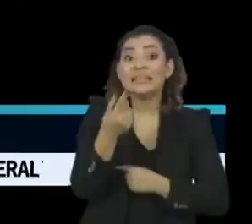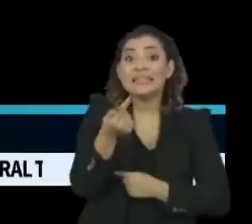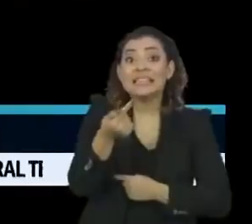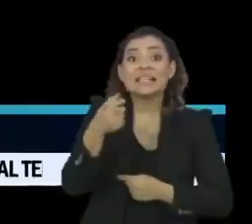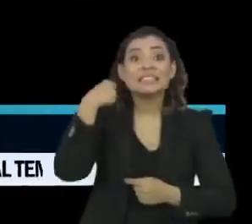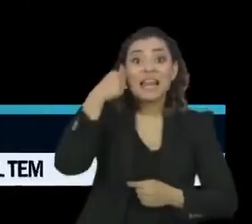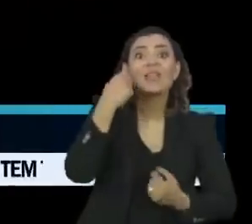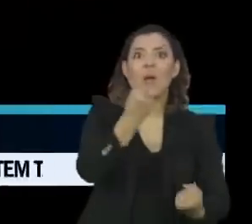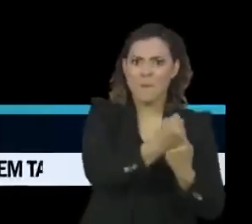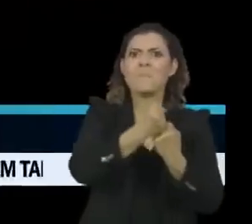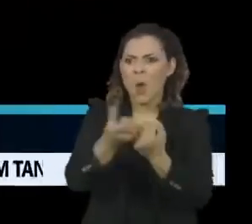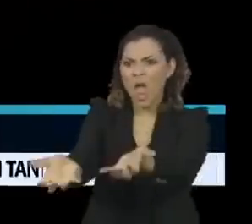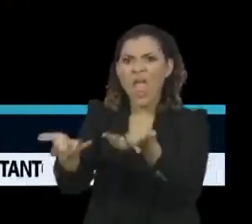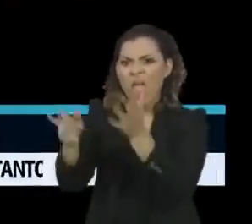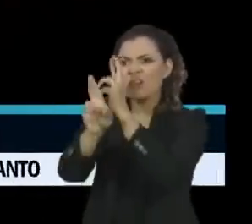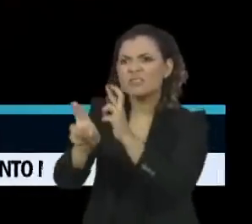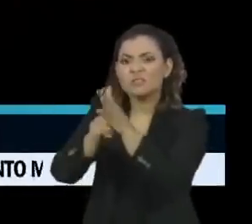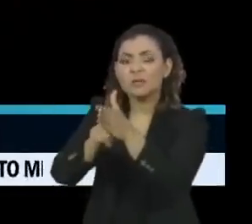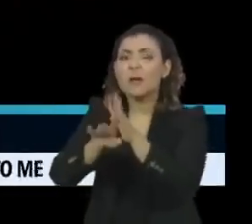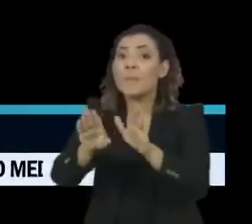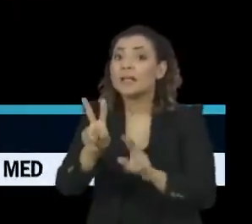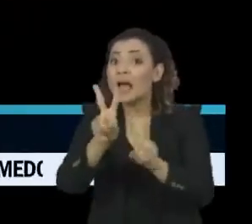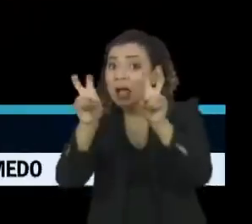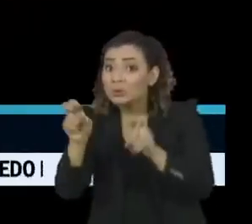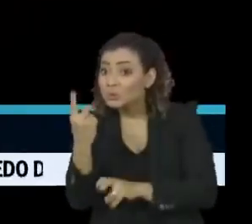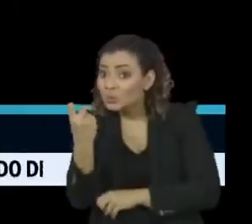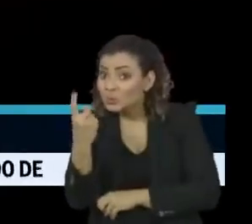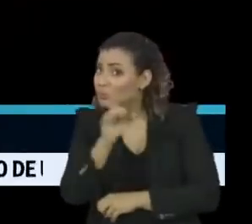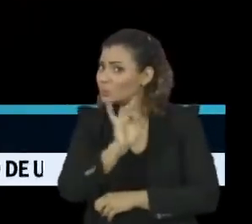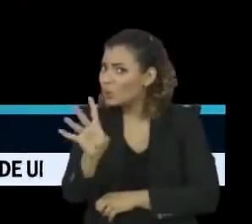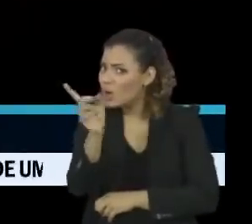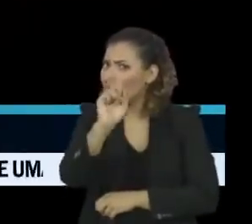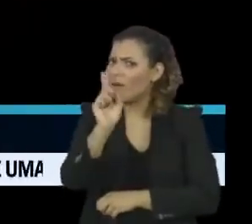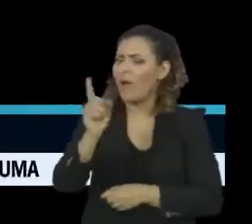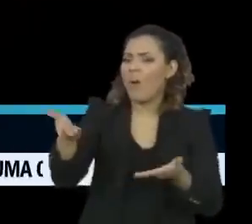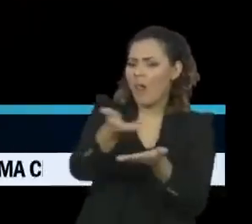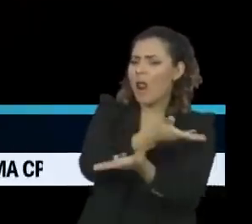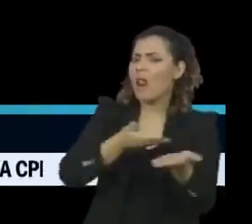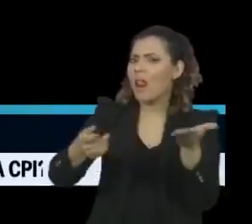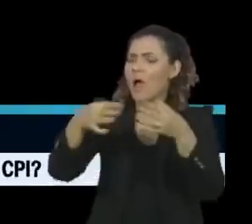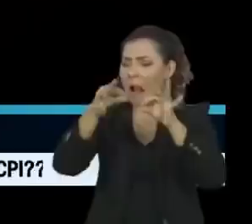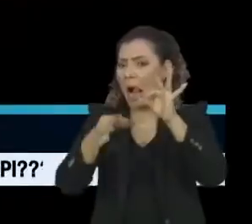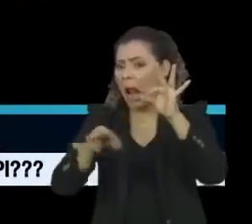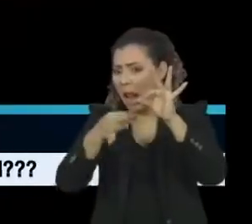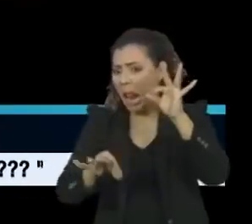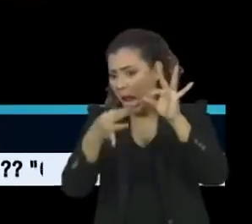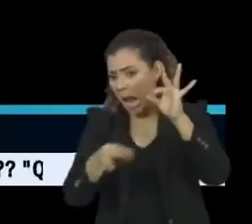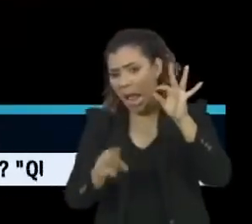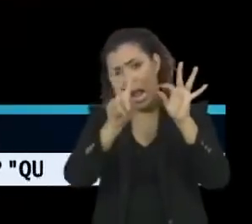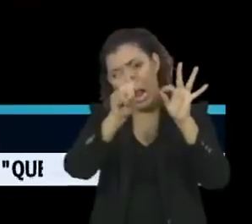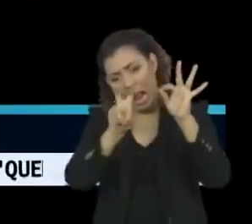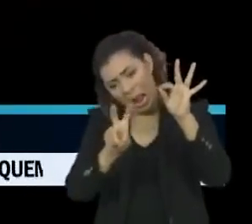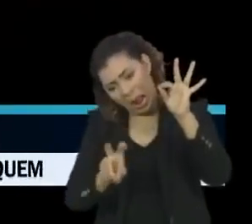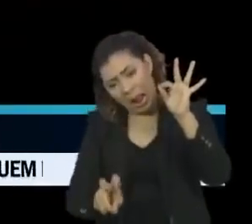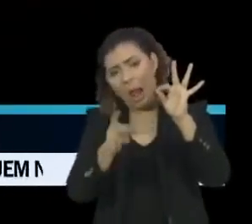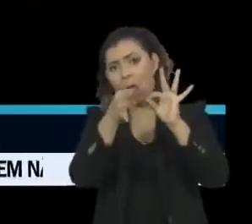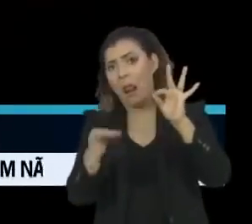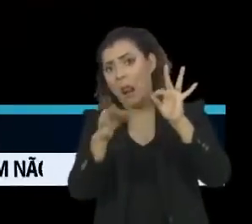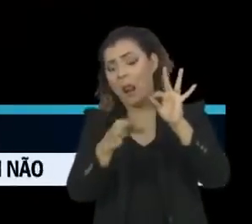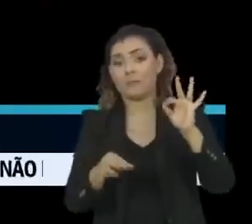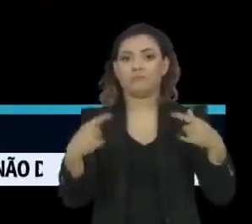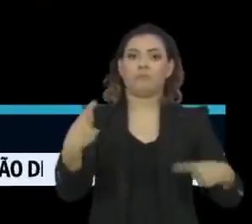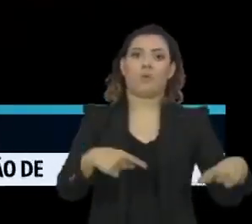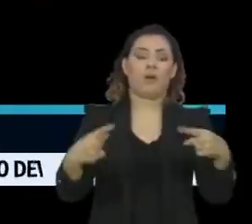senadores. Mas esse não foi o único assunto na conversa entre Bolsonaro e Cajuru, que trataram de uma série de outros temas. O mais